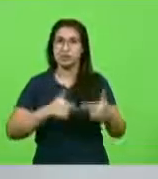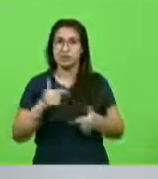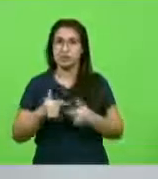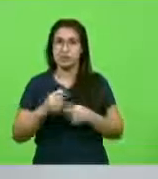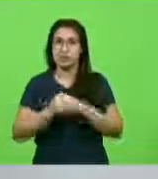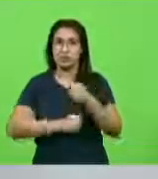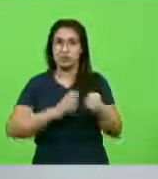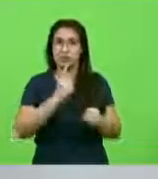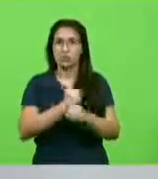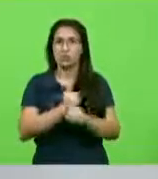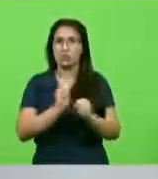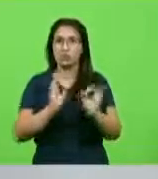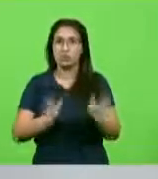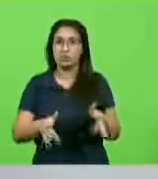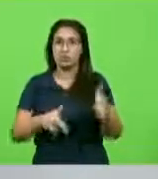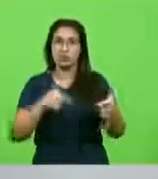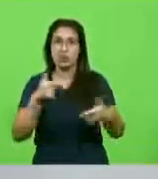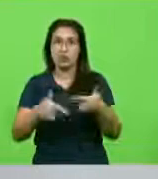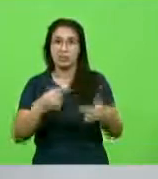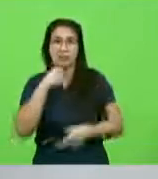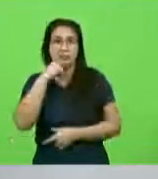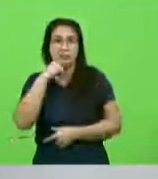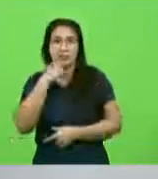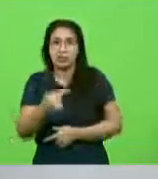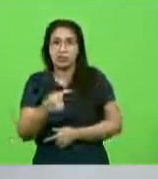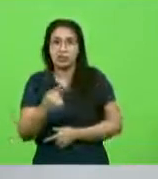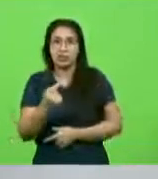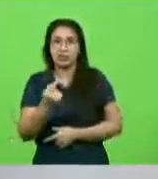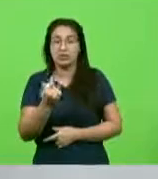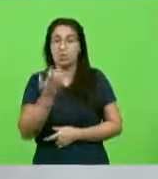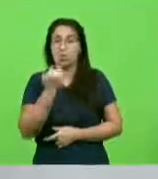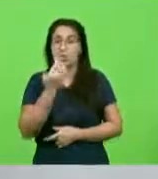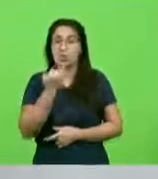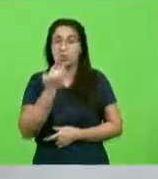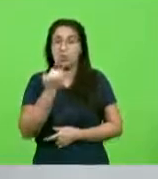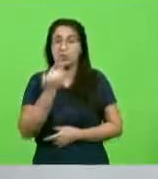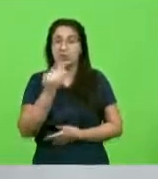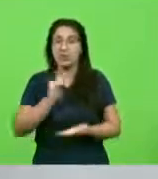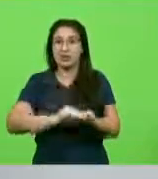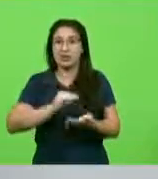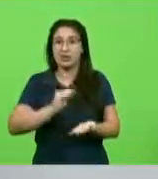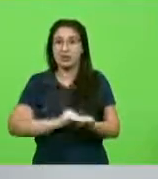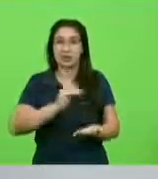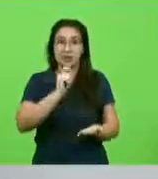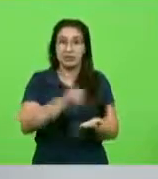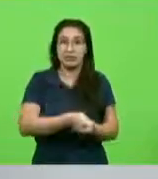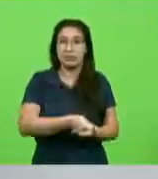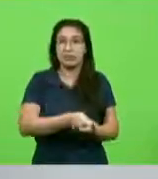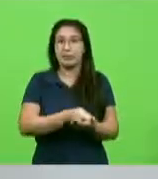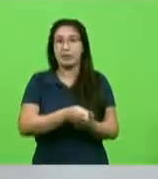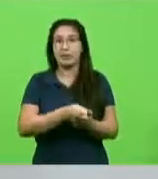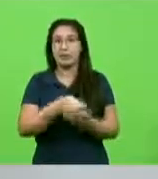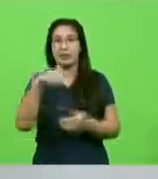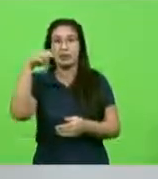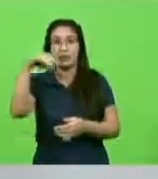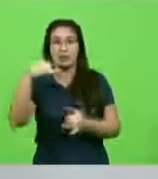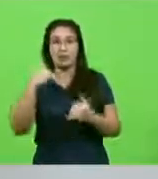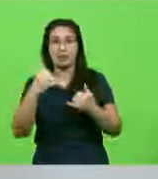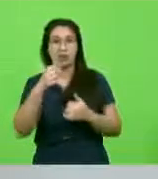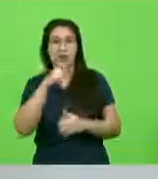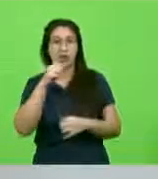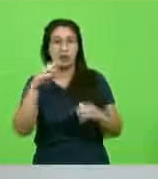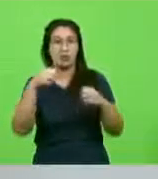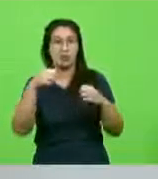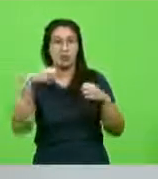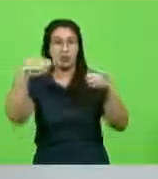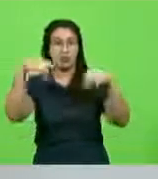mais de um ano sem poder trabalhar, estão passando fome, não estão conseguindo pagar as contas. Isso sem